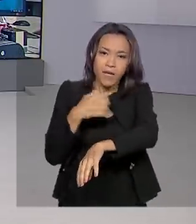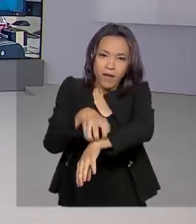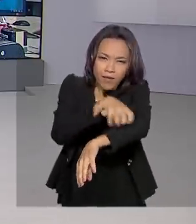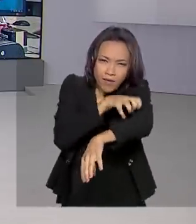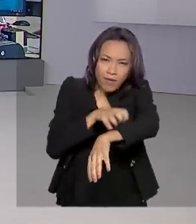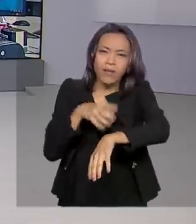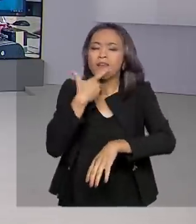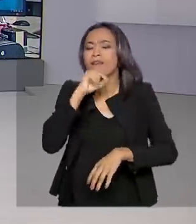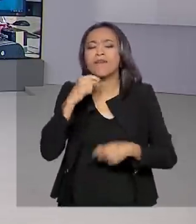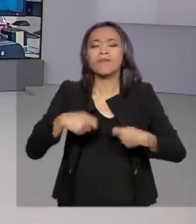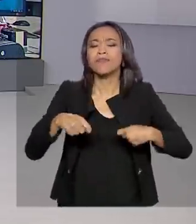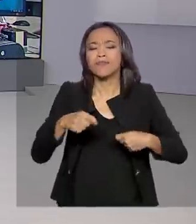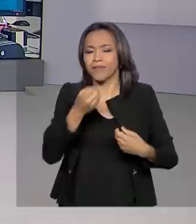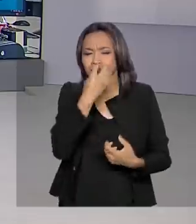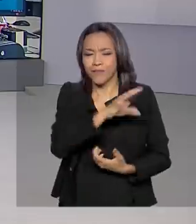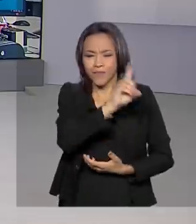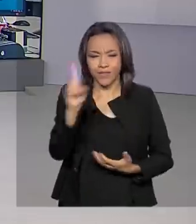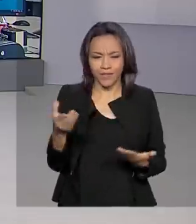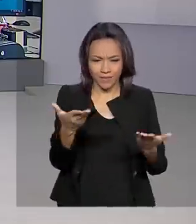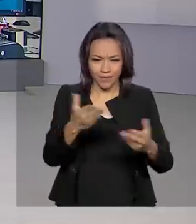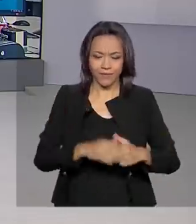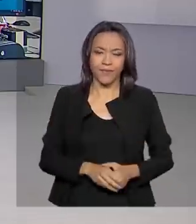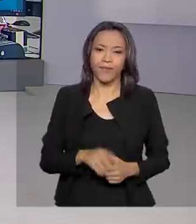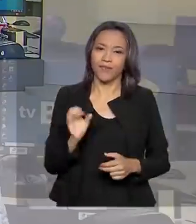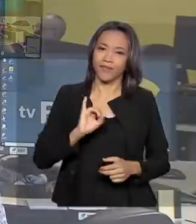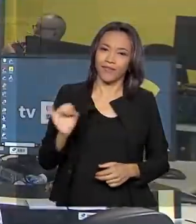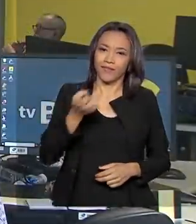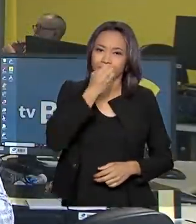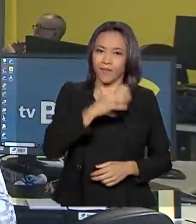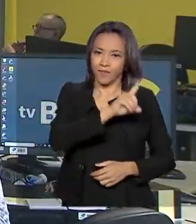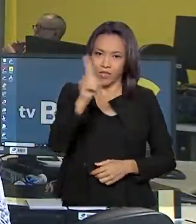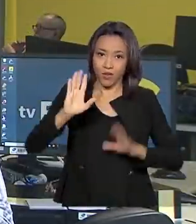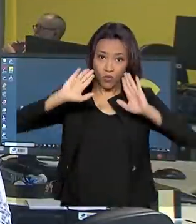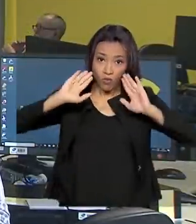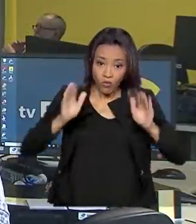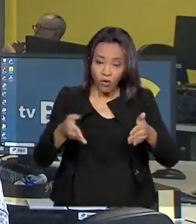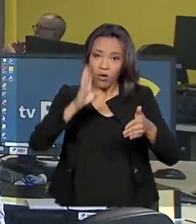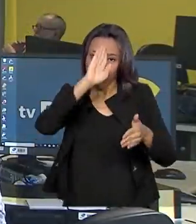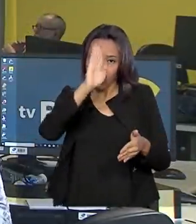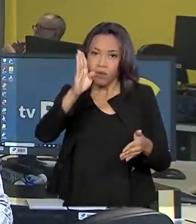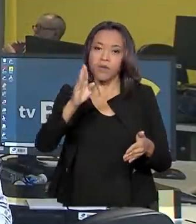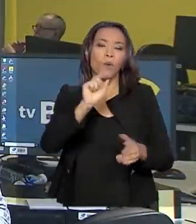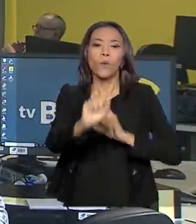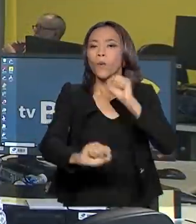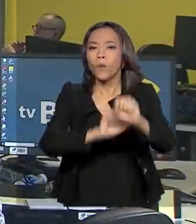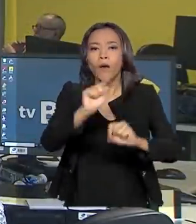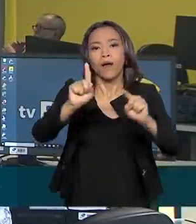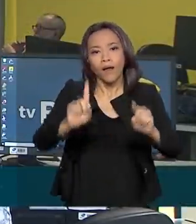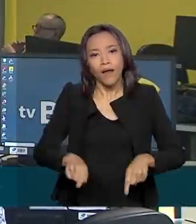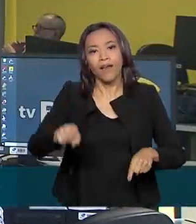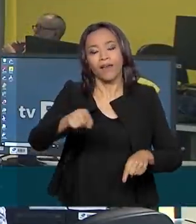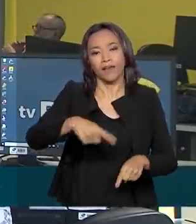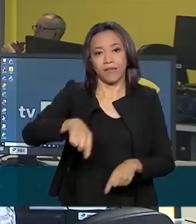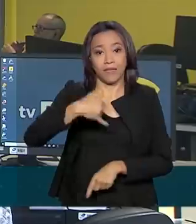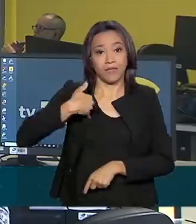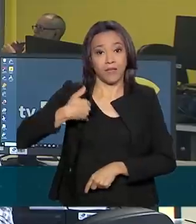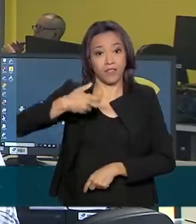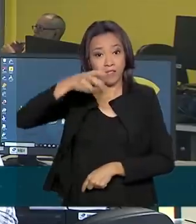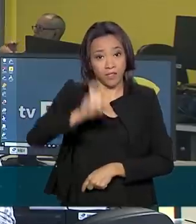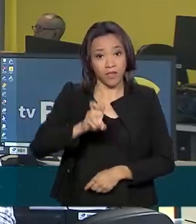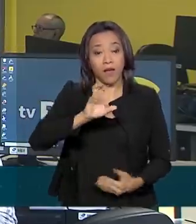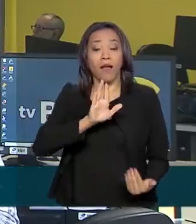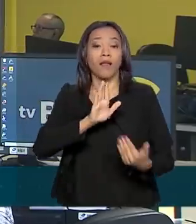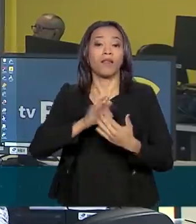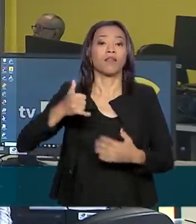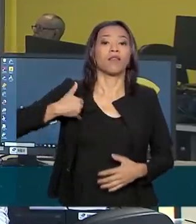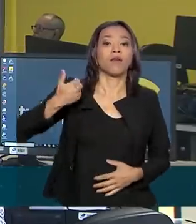Bom dia para você. Oi Renata, bom dia. O foco principal dessa campanha é imunizar pessoas entre 5 e 19